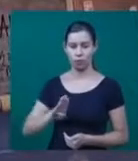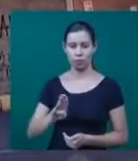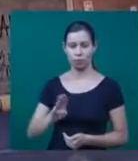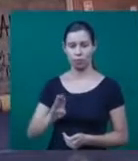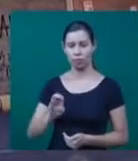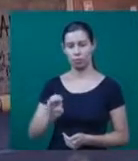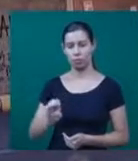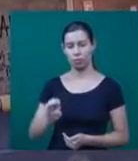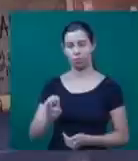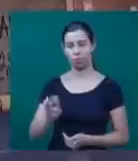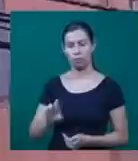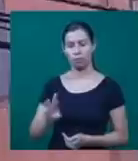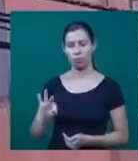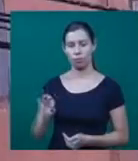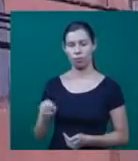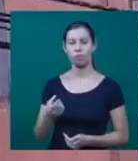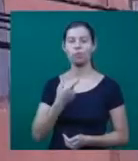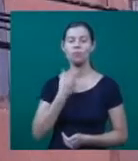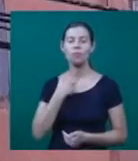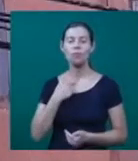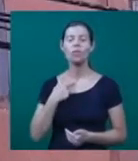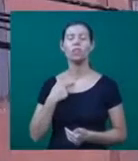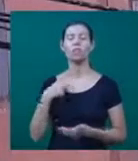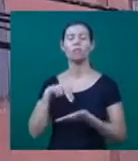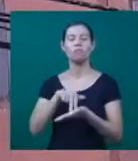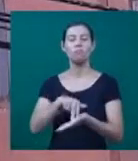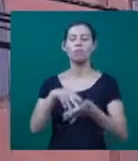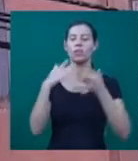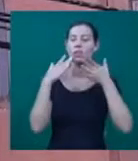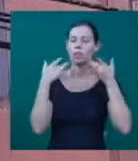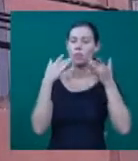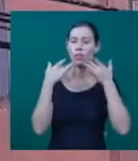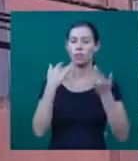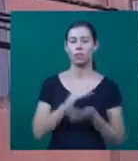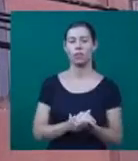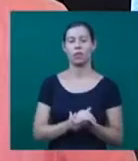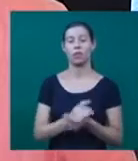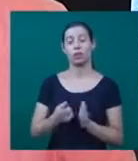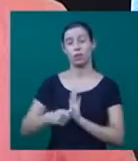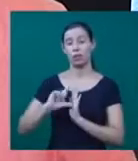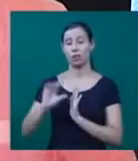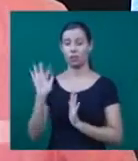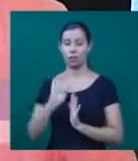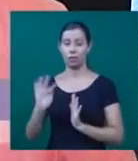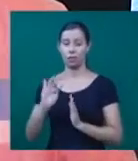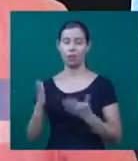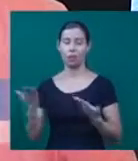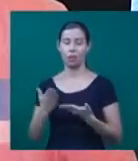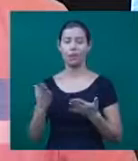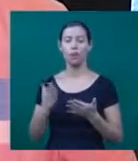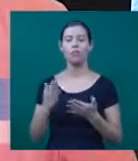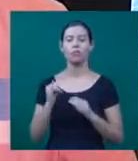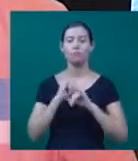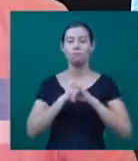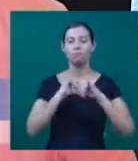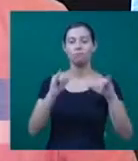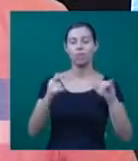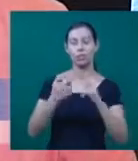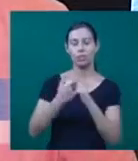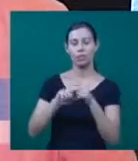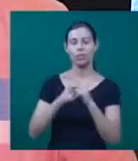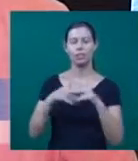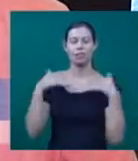sobre a restauração do Grande Otelo deixou o artista surpreso e ao mesmo tempo alegre. Ao lado do Teatro Grande Otelo